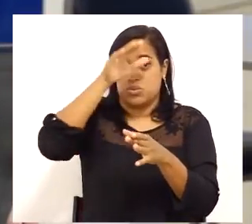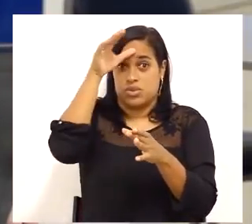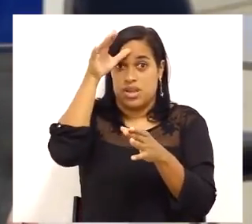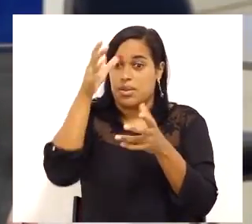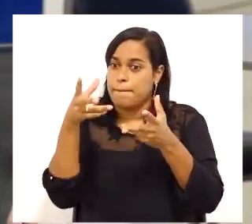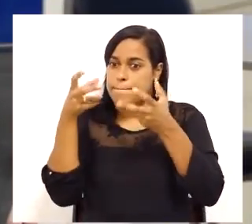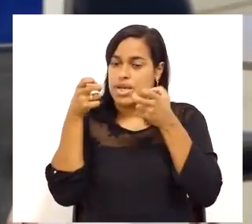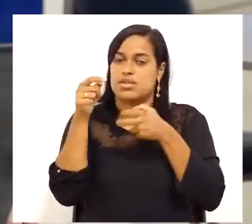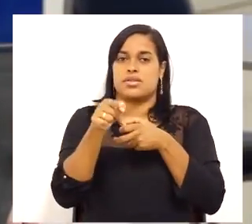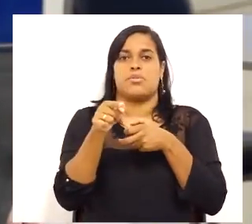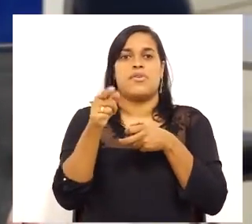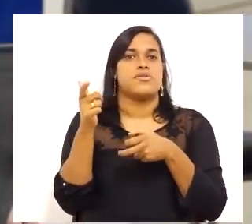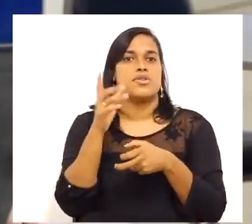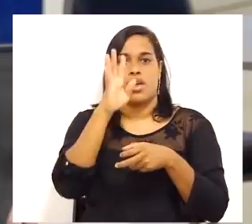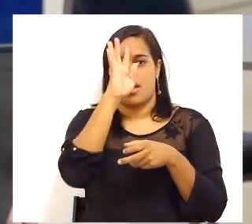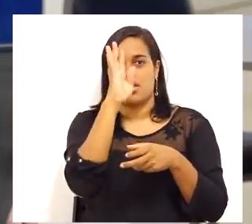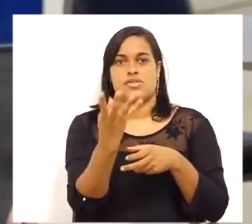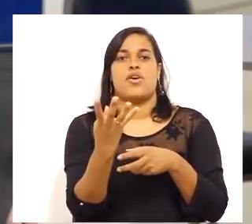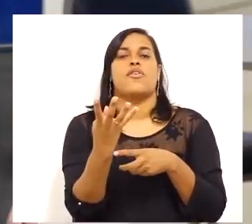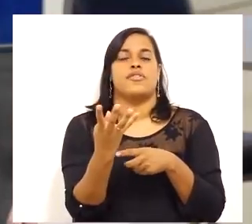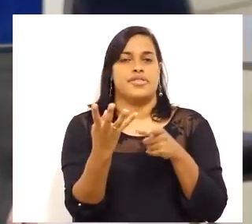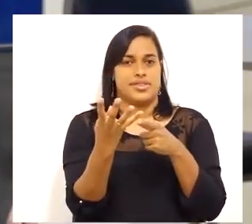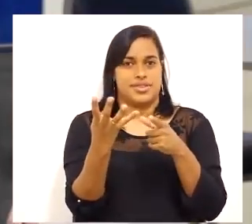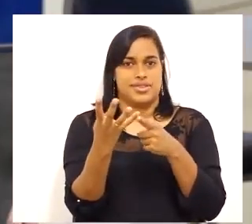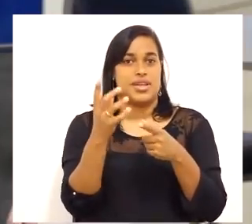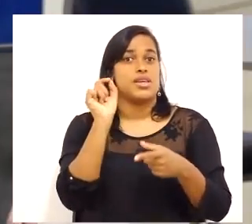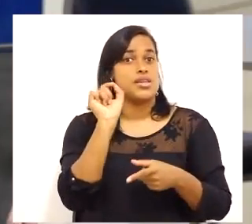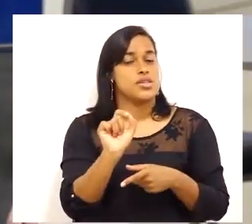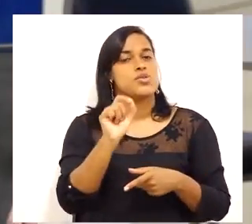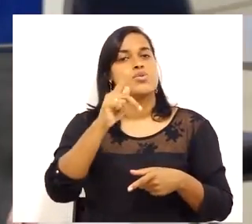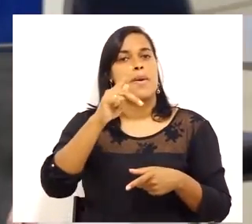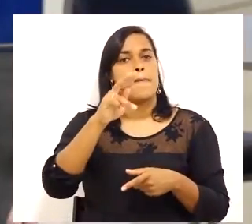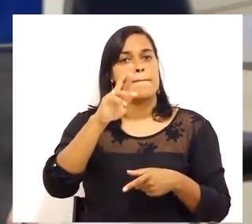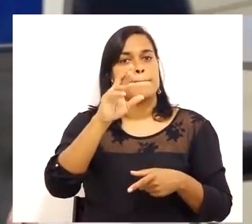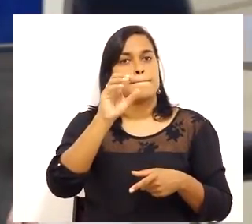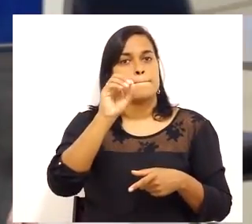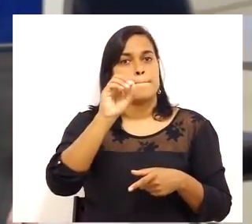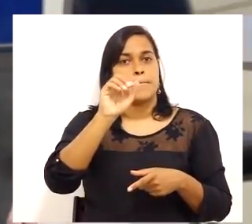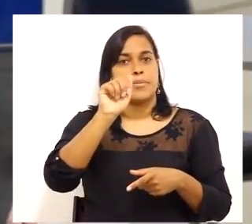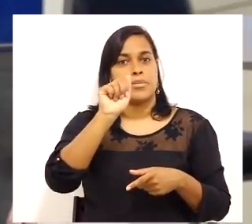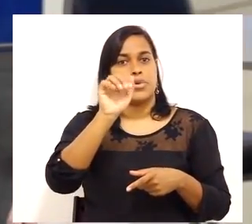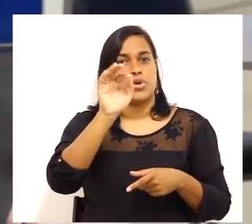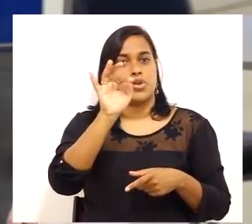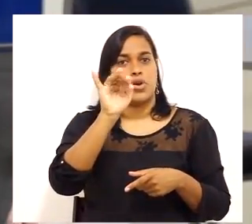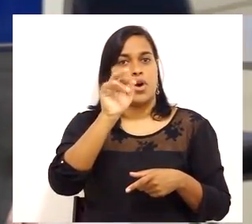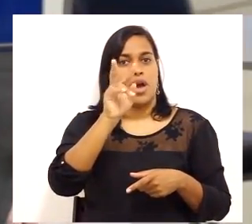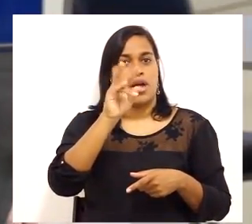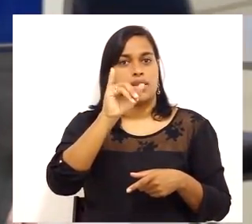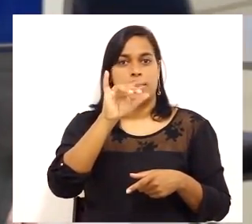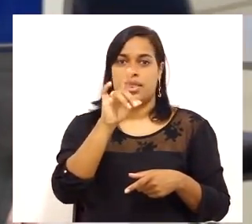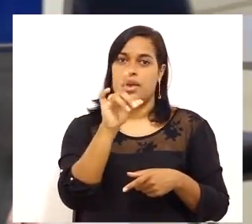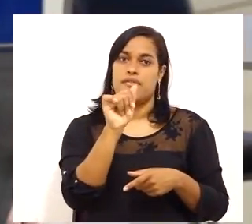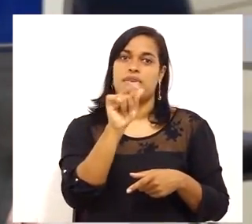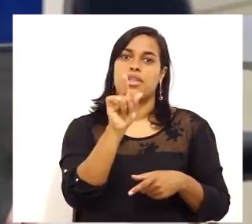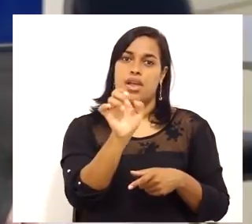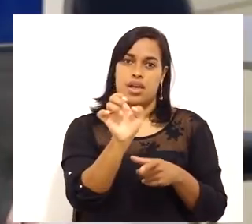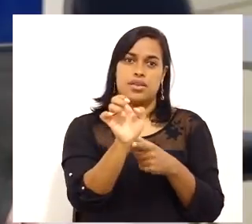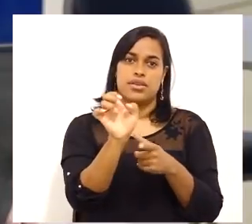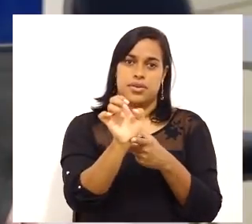erro e, caso ocorra um erro ou uma falha, ele vai ter a capacidade de se solucionar rapidamente.